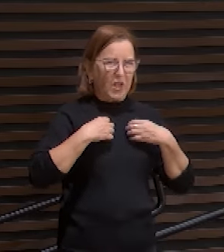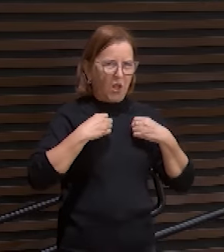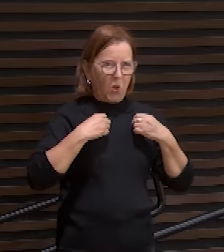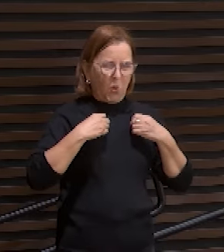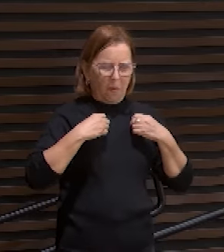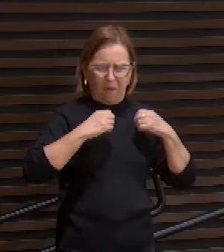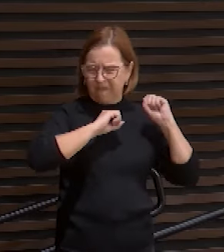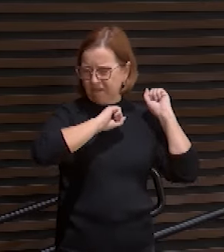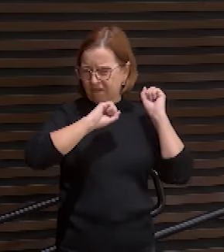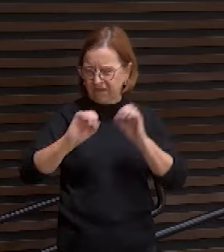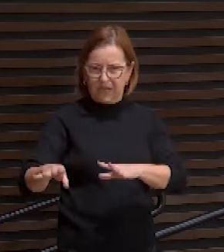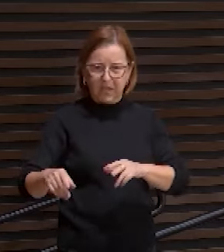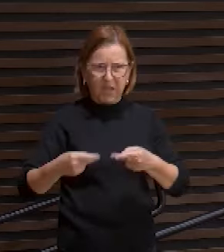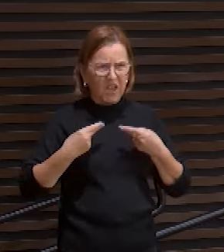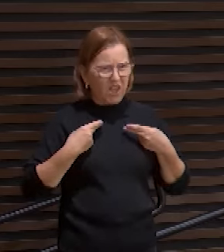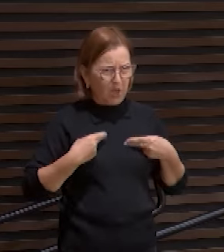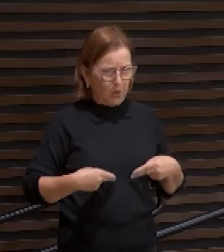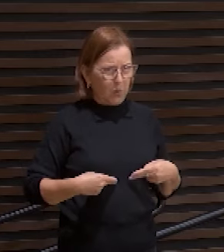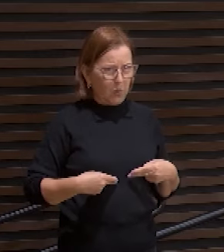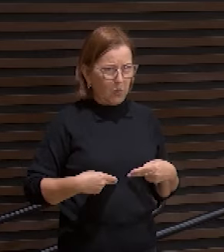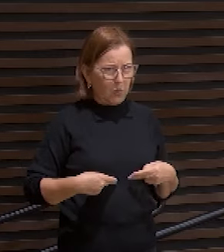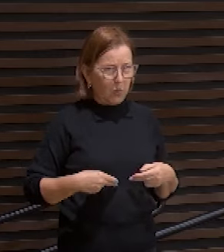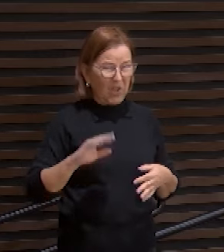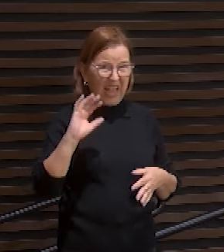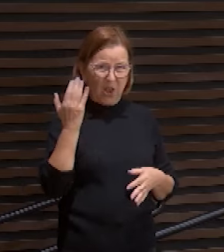no inverno da Palestina,